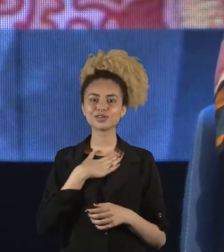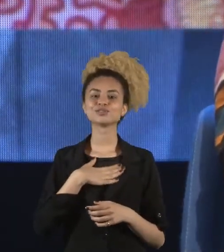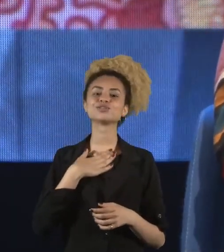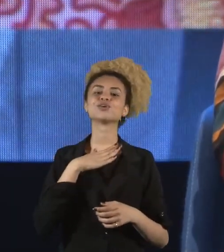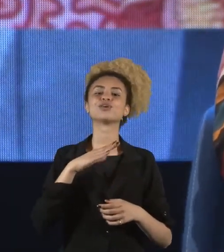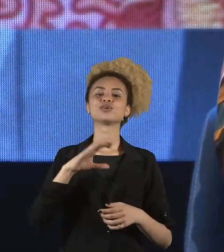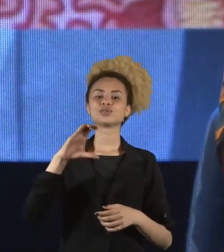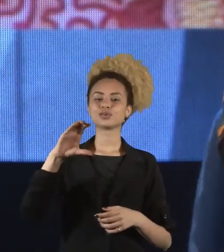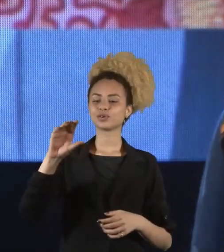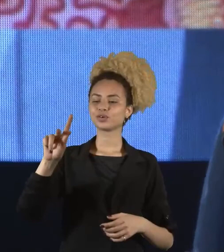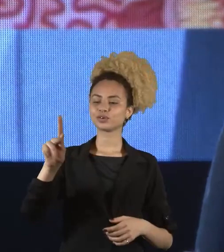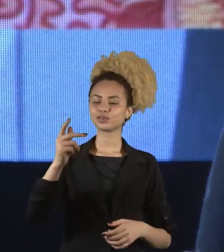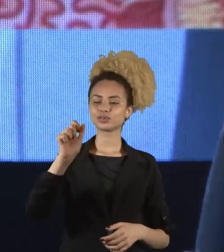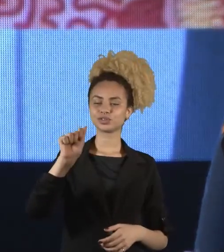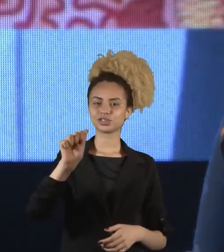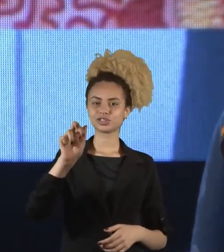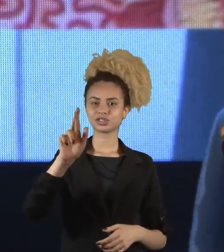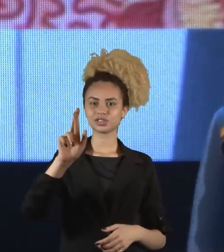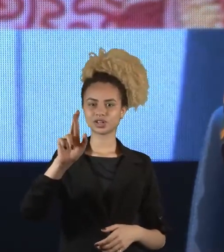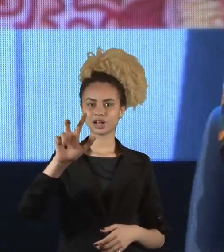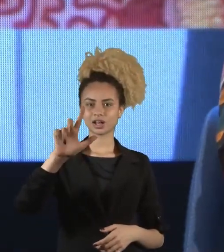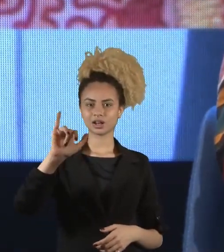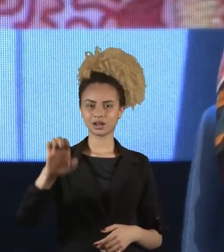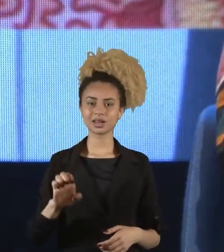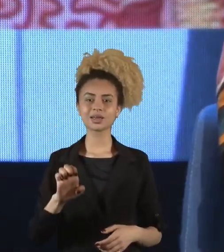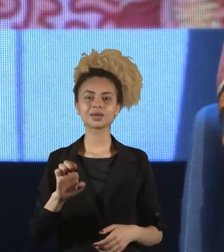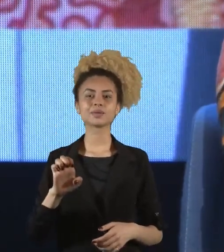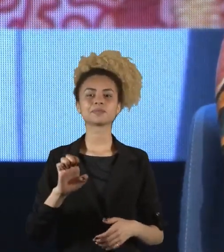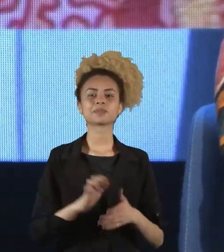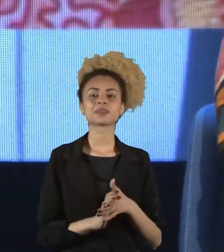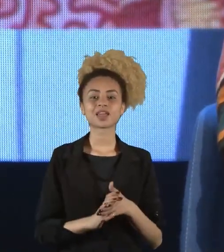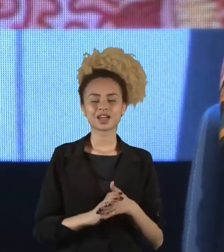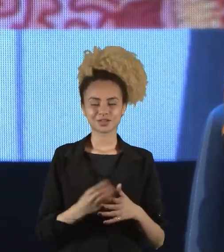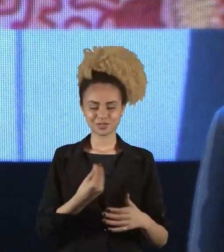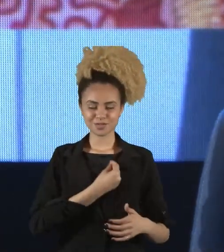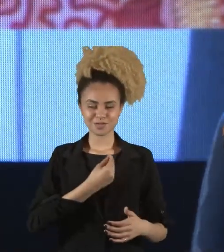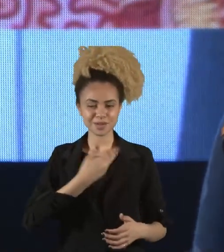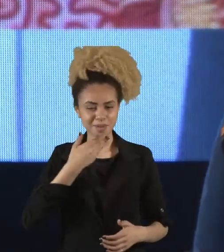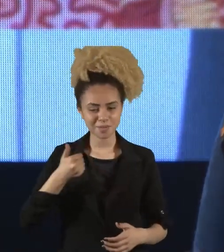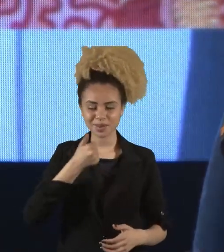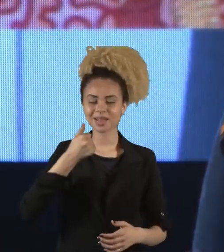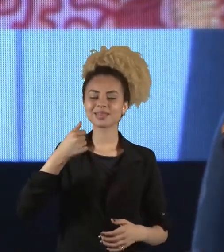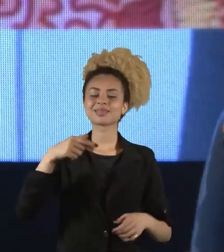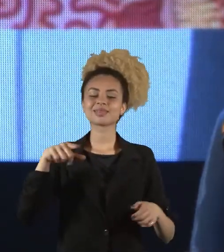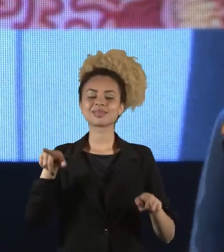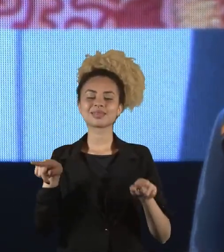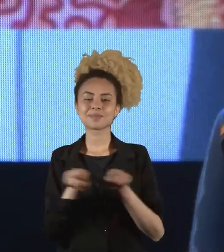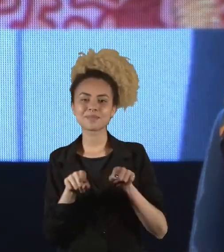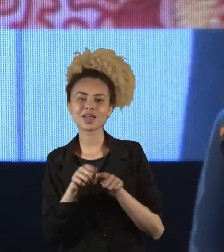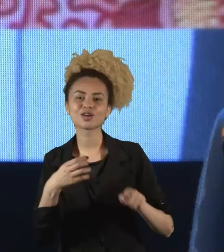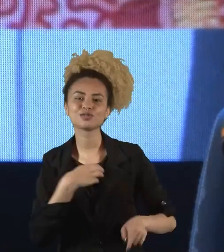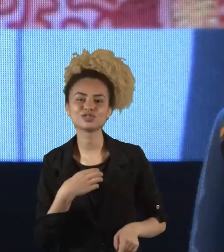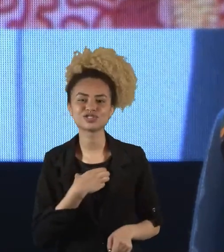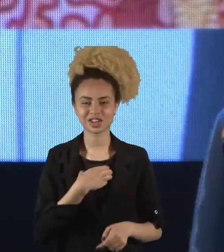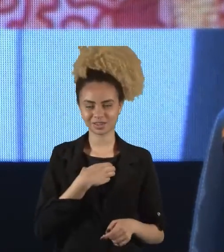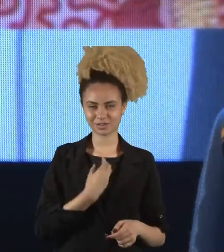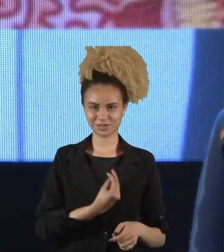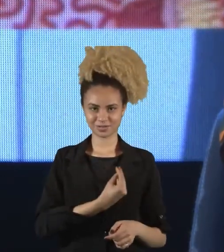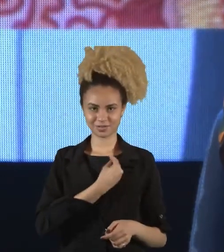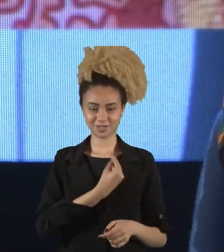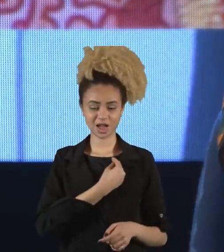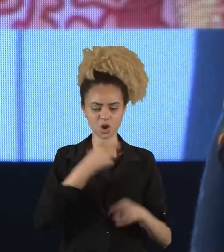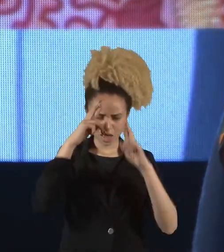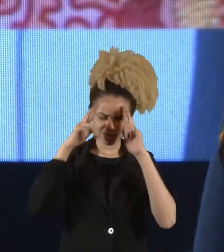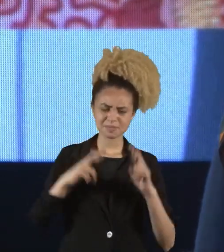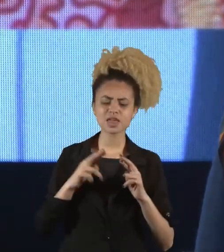Jr., que diz que viver para ser melhor também é um jeito de levar a vida. Então, o respeito não é só fruto de muito trabalho e